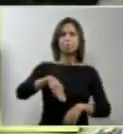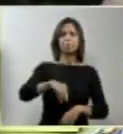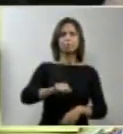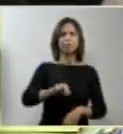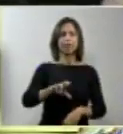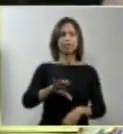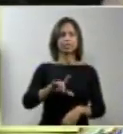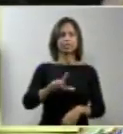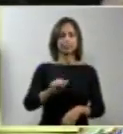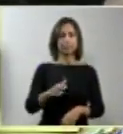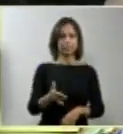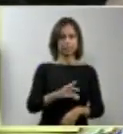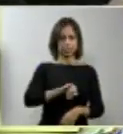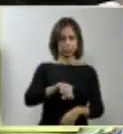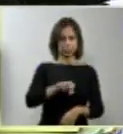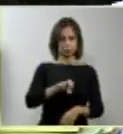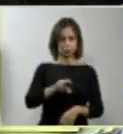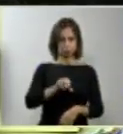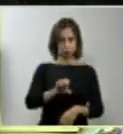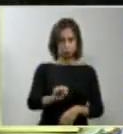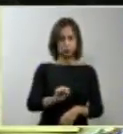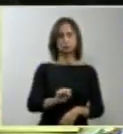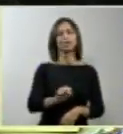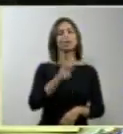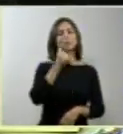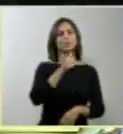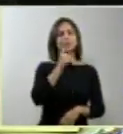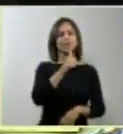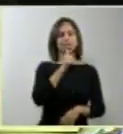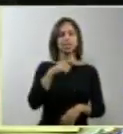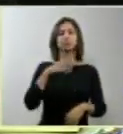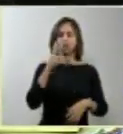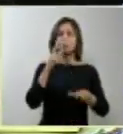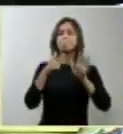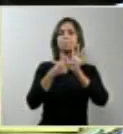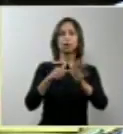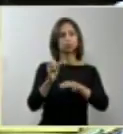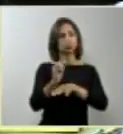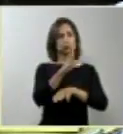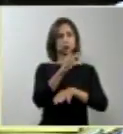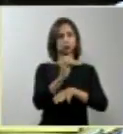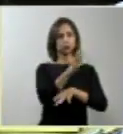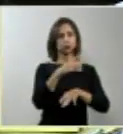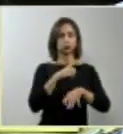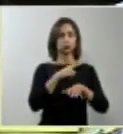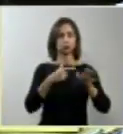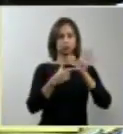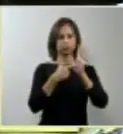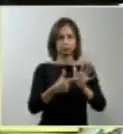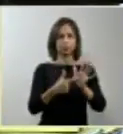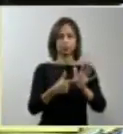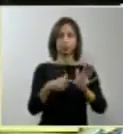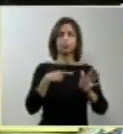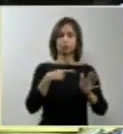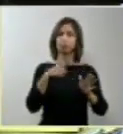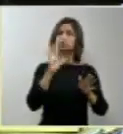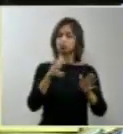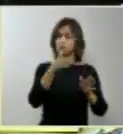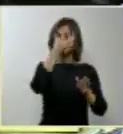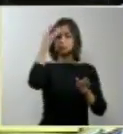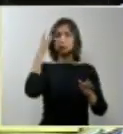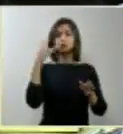audiência pública e a ele, a estes exames, se teve acesso por força da exibição pública.